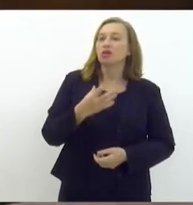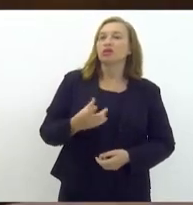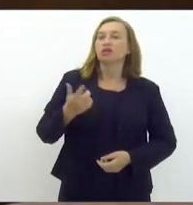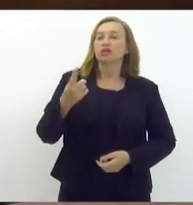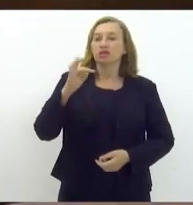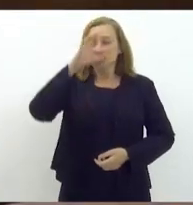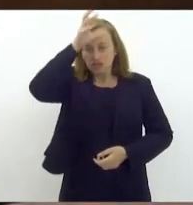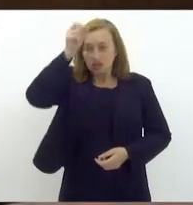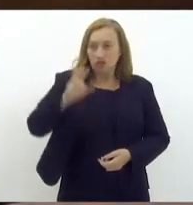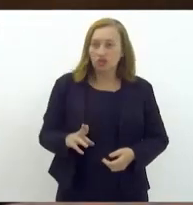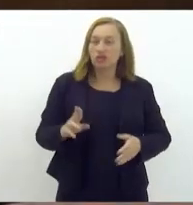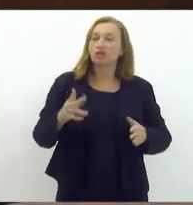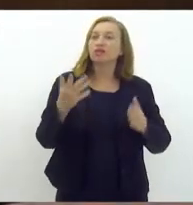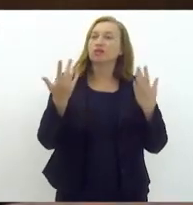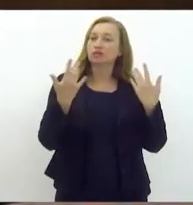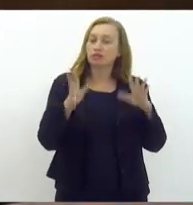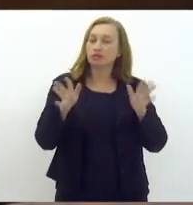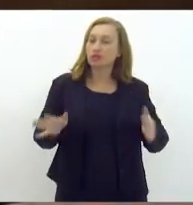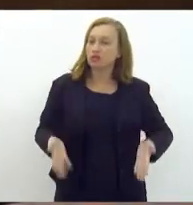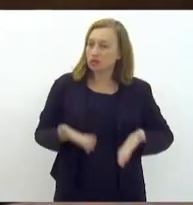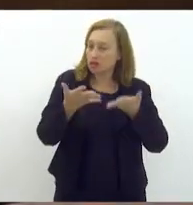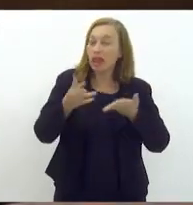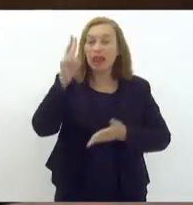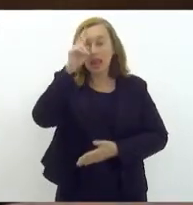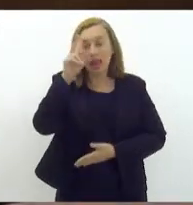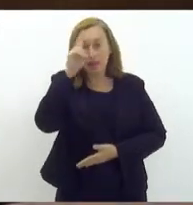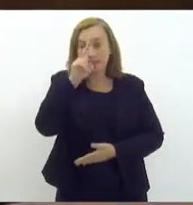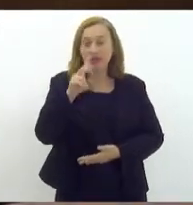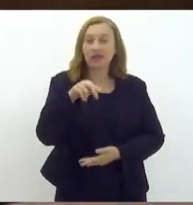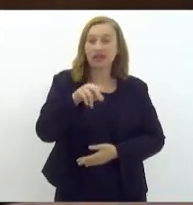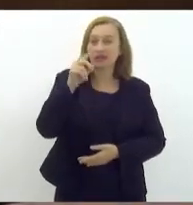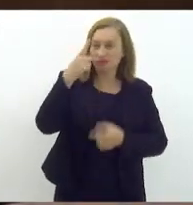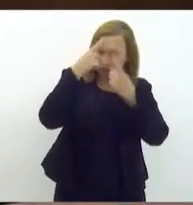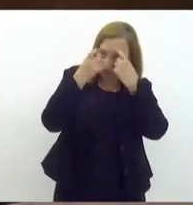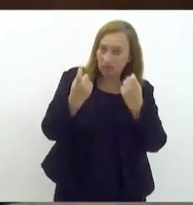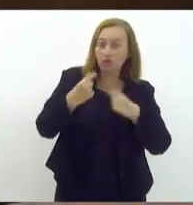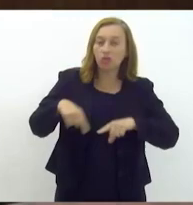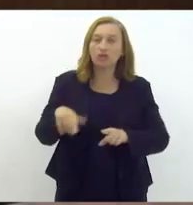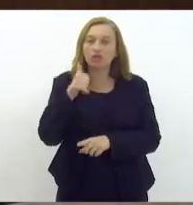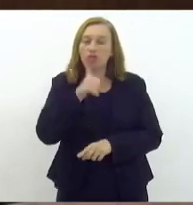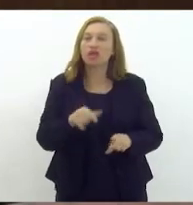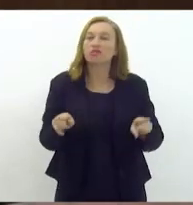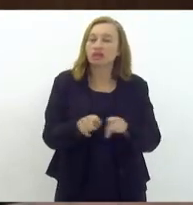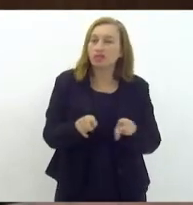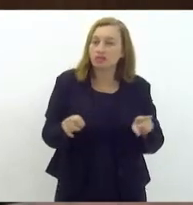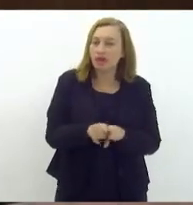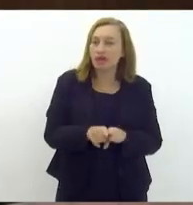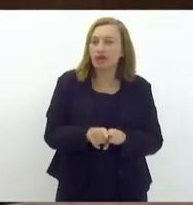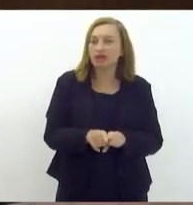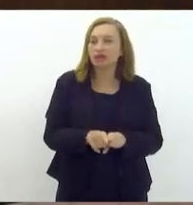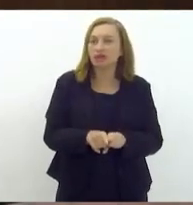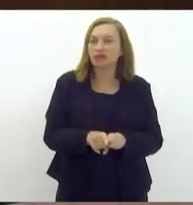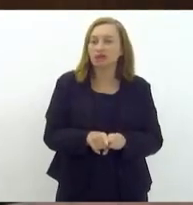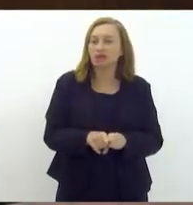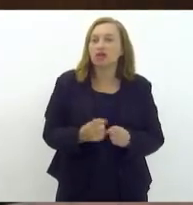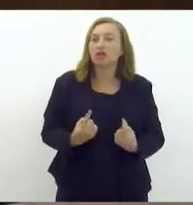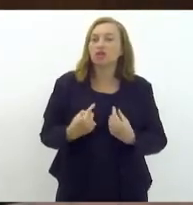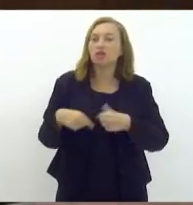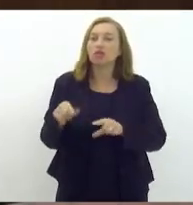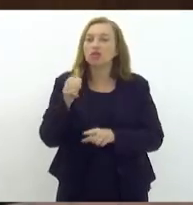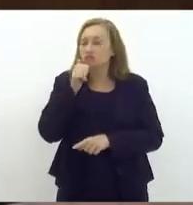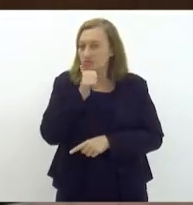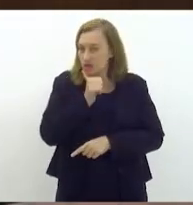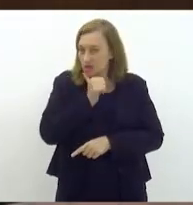vez eu hoje a sua iniciativa, lembrar aqui que a violência contra a mulher também está contra as mulheres